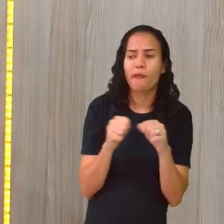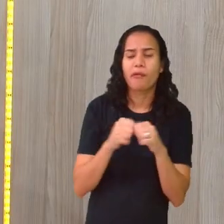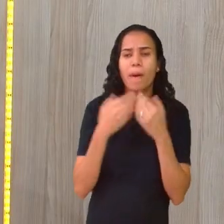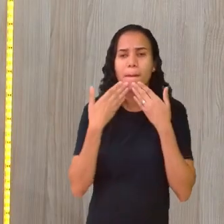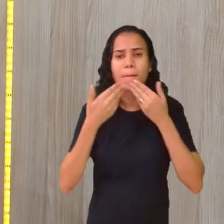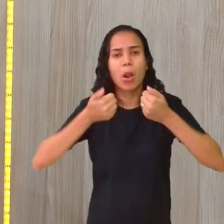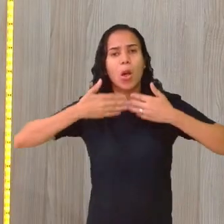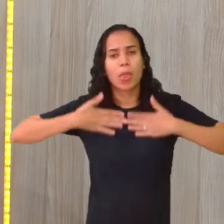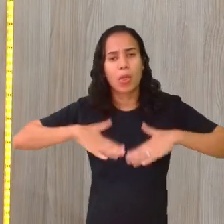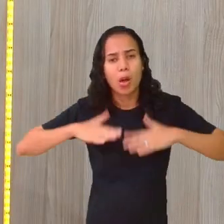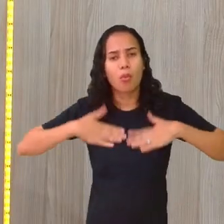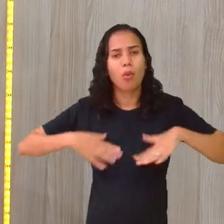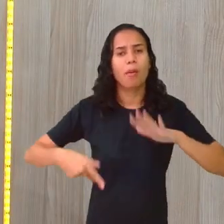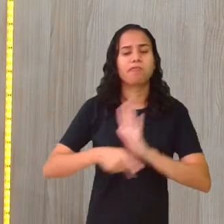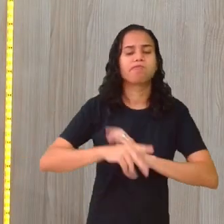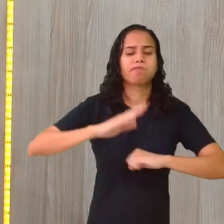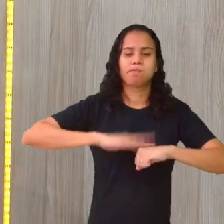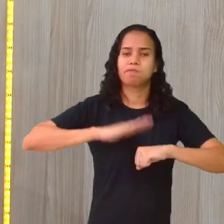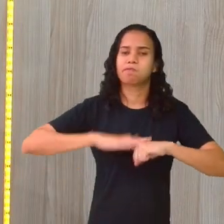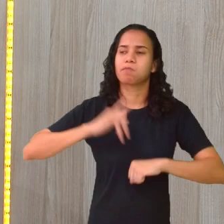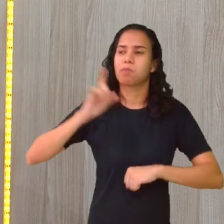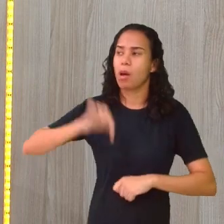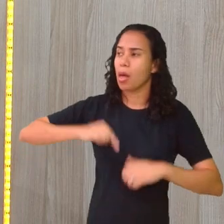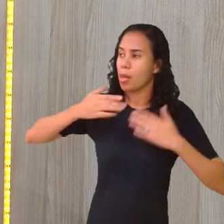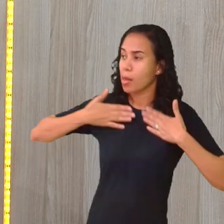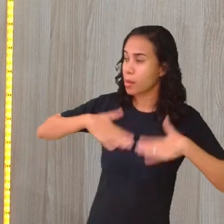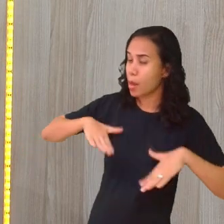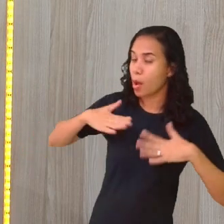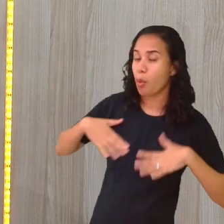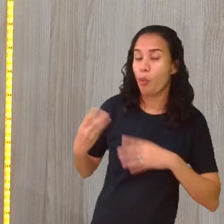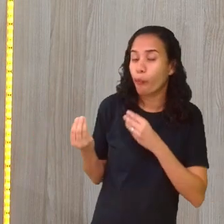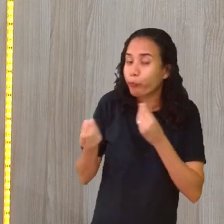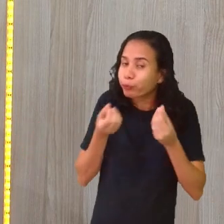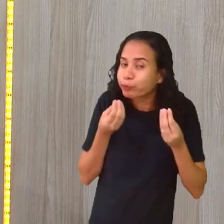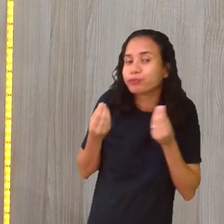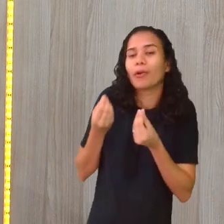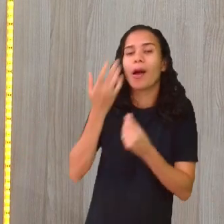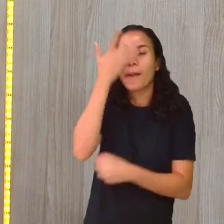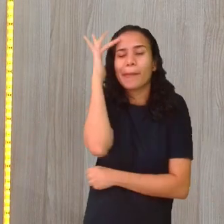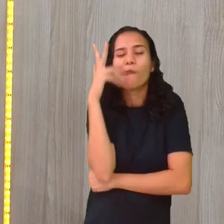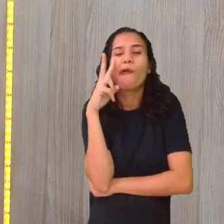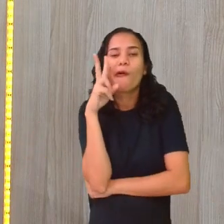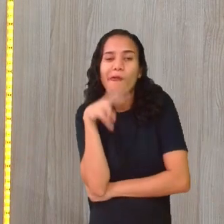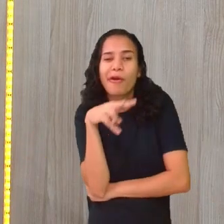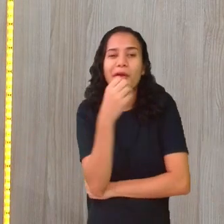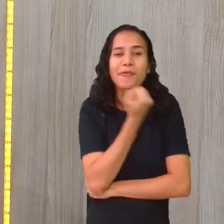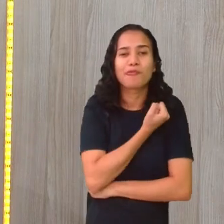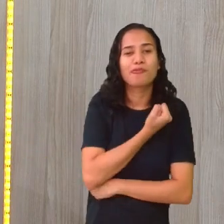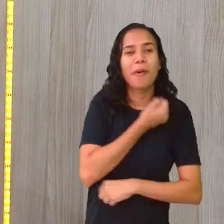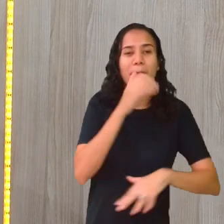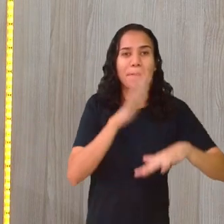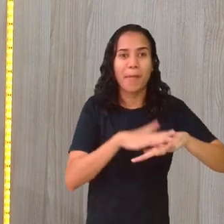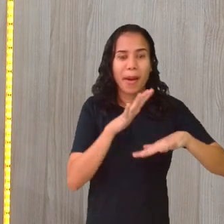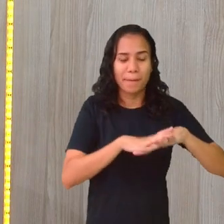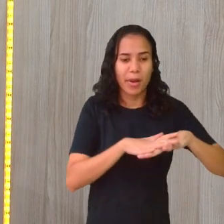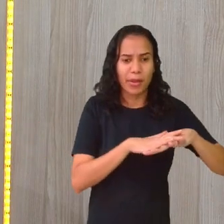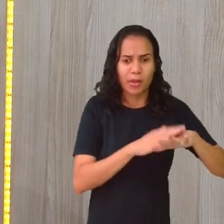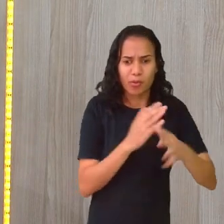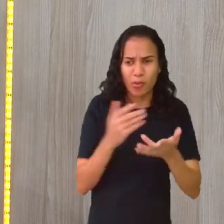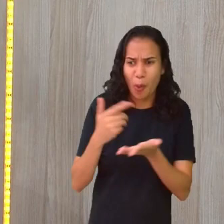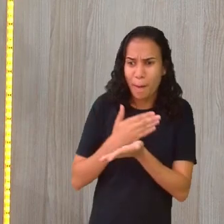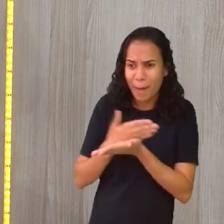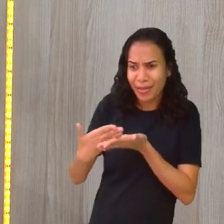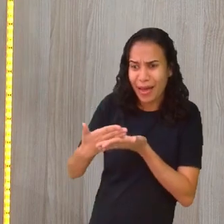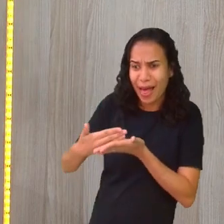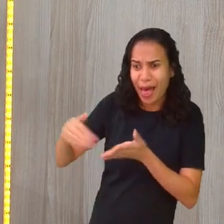tranquilidade, com propriedade. Fica bem tranquilo, bem suave. A gente vem com a parte numérica de matemática. Quando chega nessa parte algébrica, o